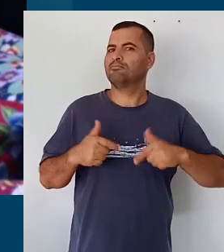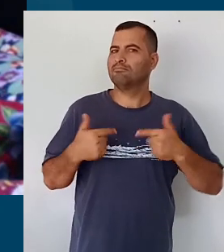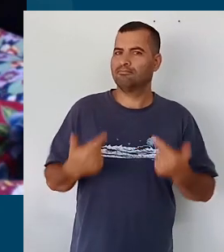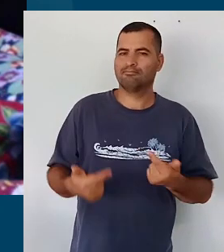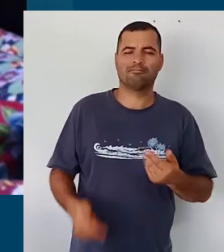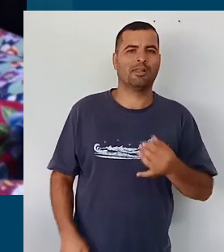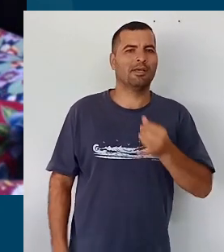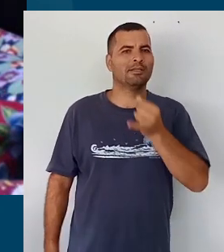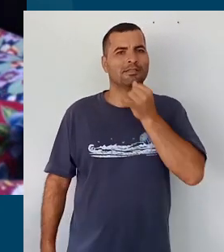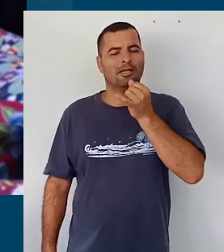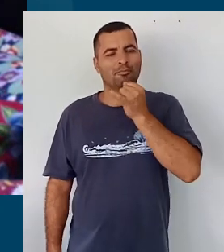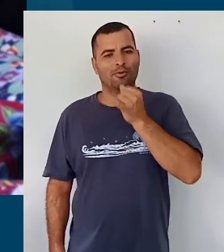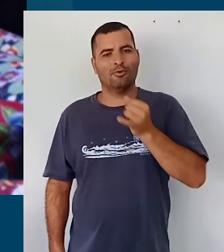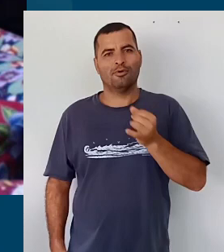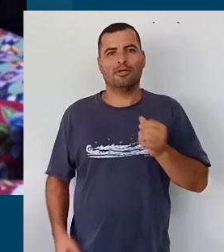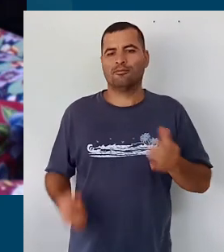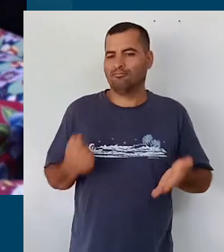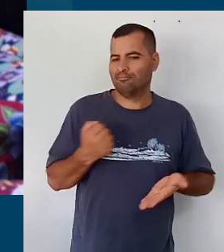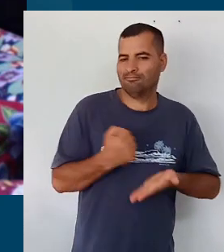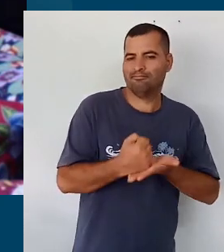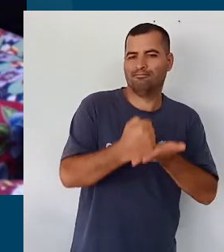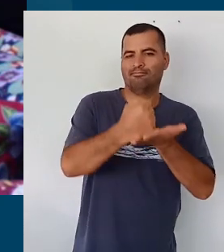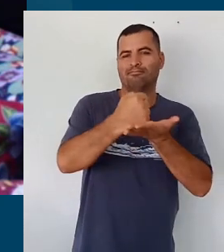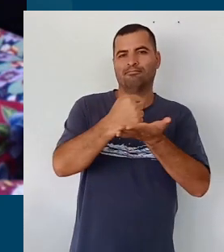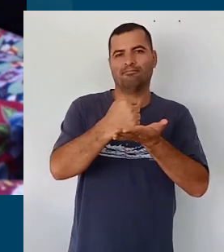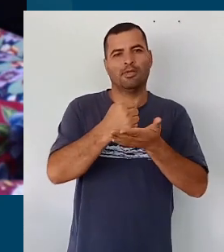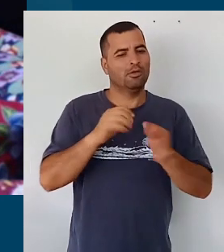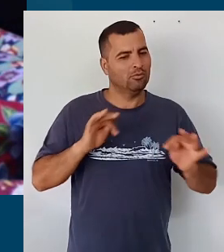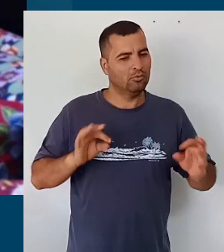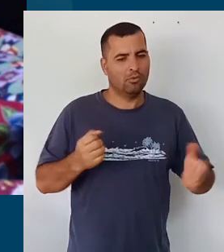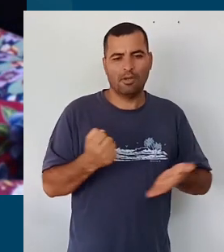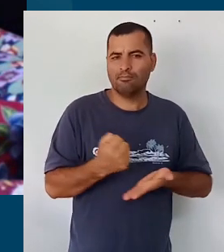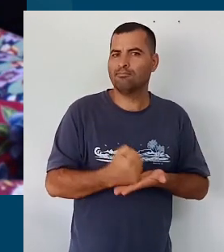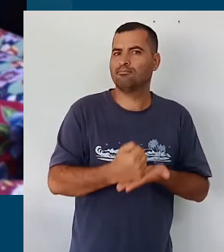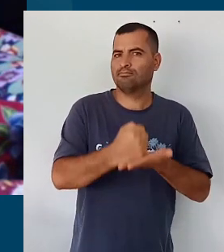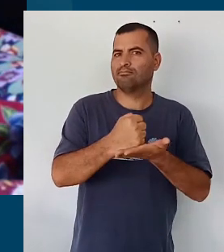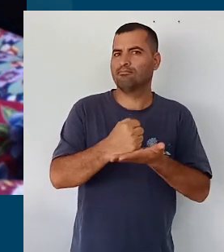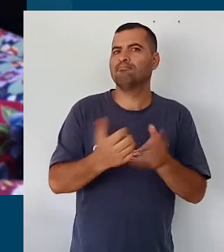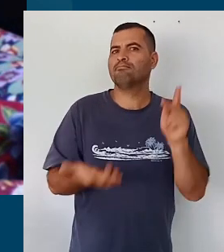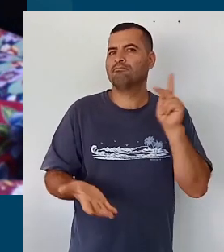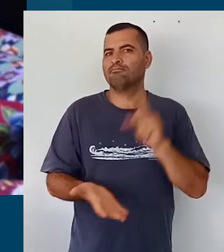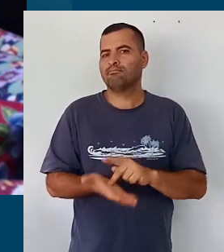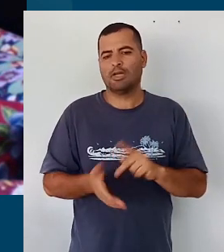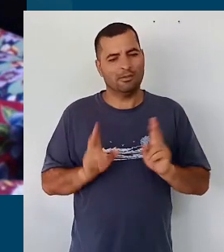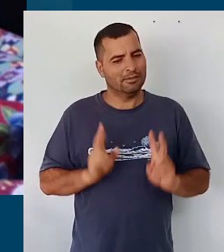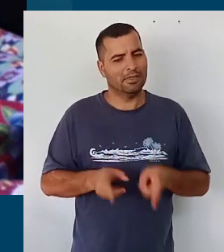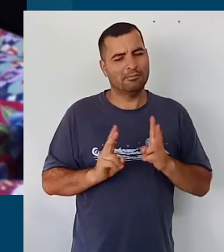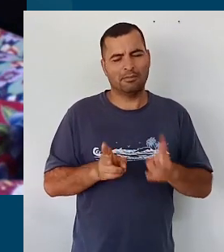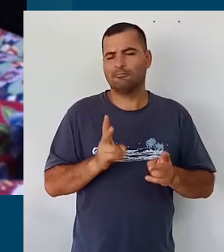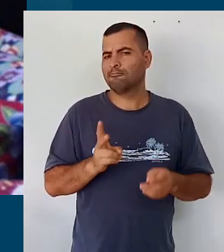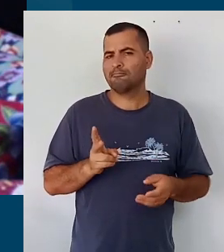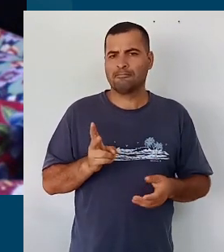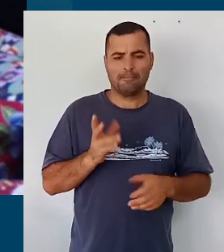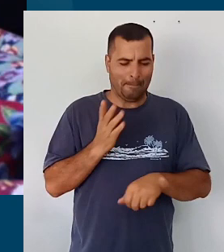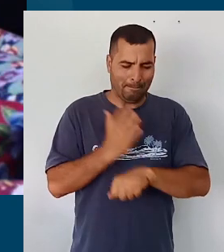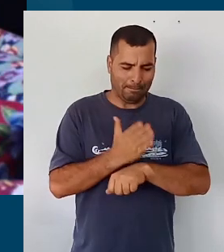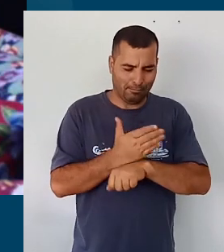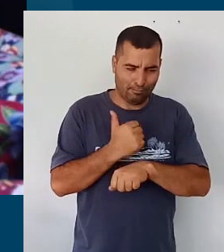um exemplo de trabalho colaborativo nesse sentido de que, de fato, a equipe estava o tempo todo muito